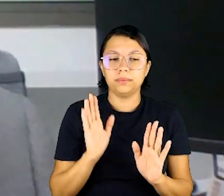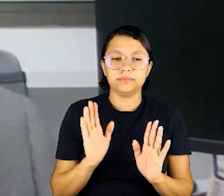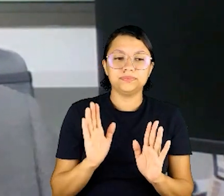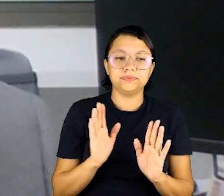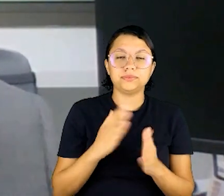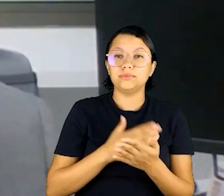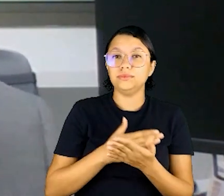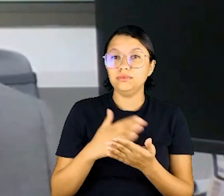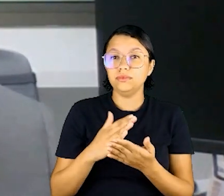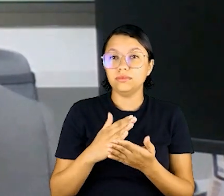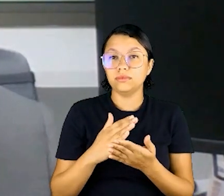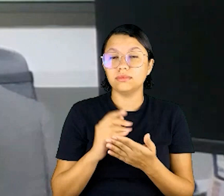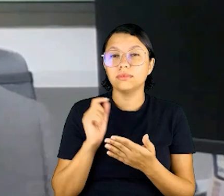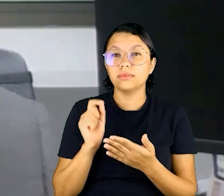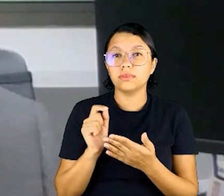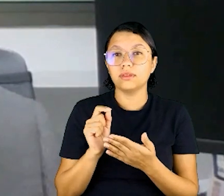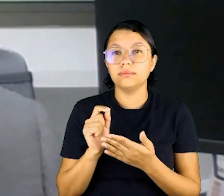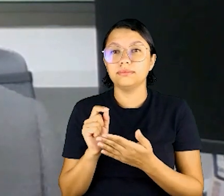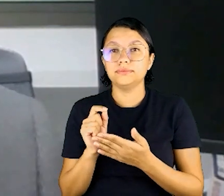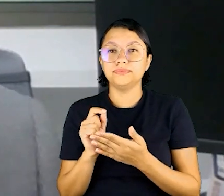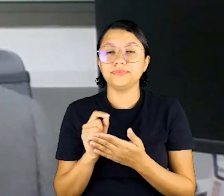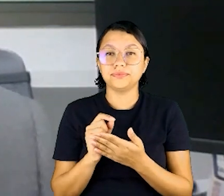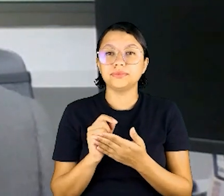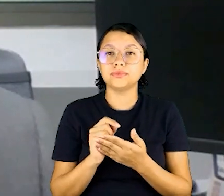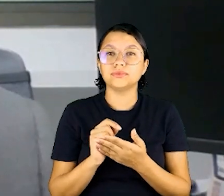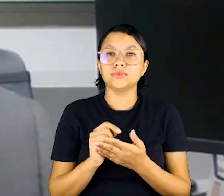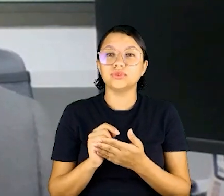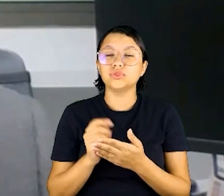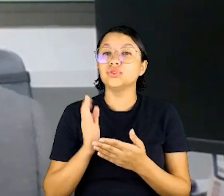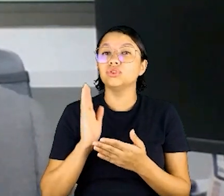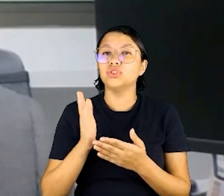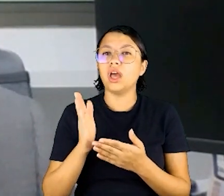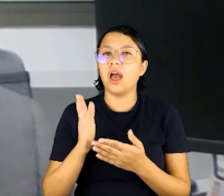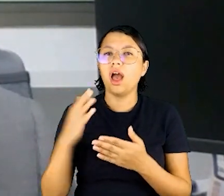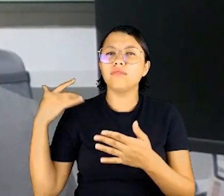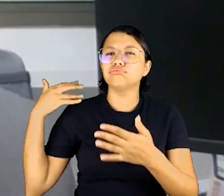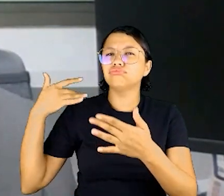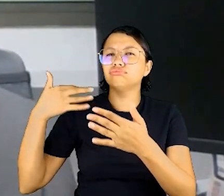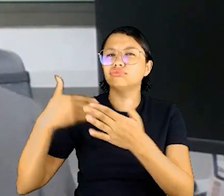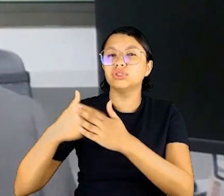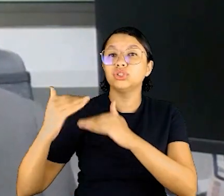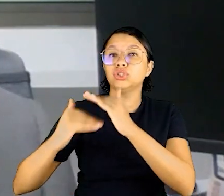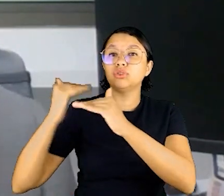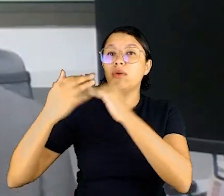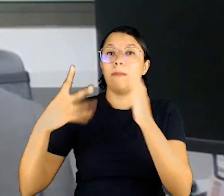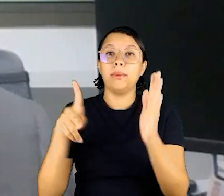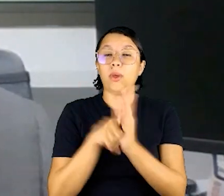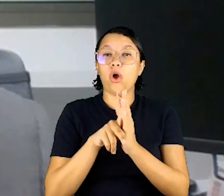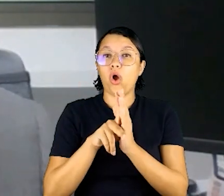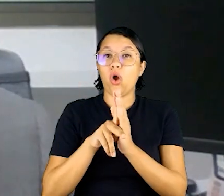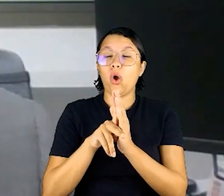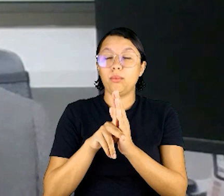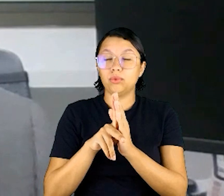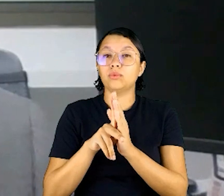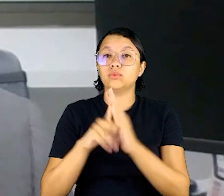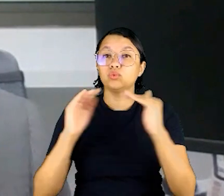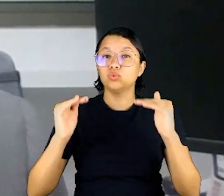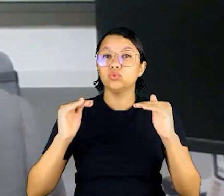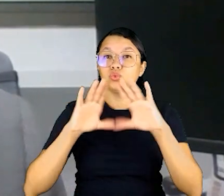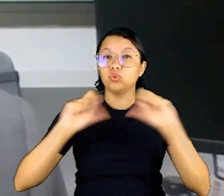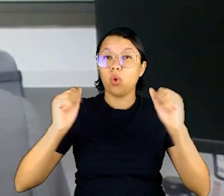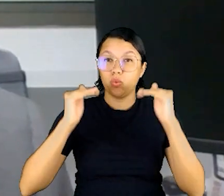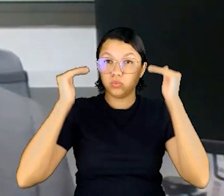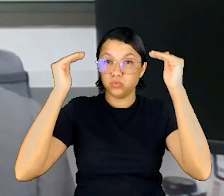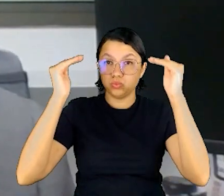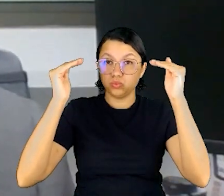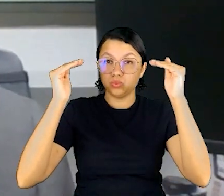muito tempo, é uma iniciativa que, inclusive, já vinha sendo algo assim, desenvolvida pelo próprio Supremo Tribunal,